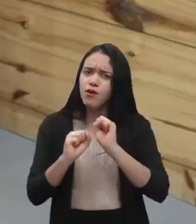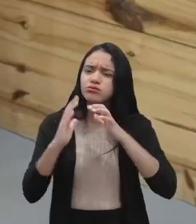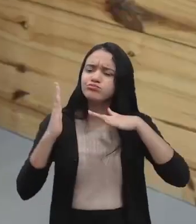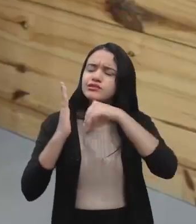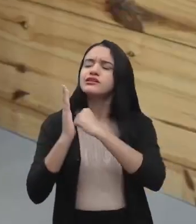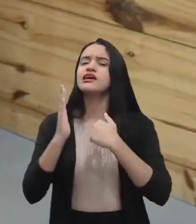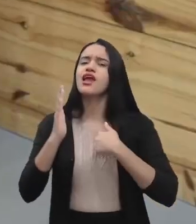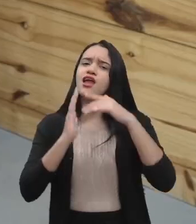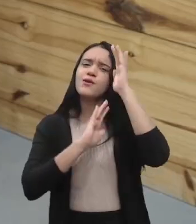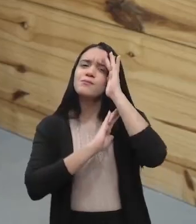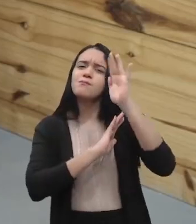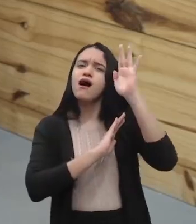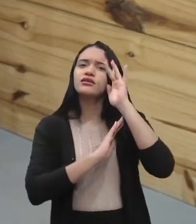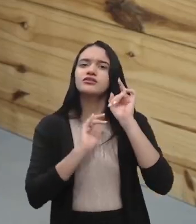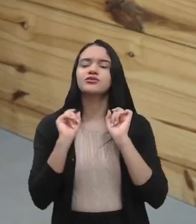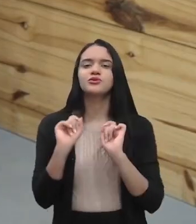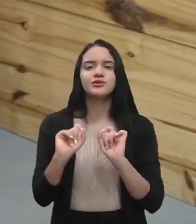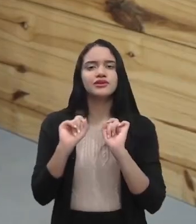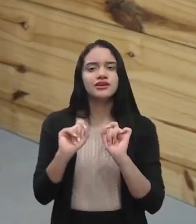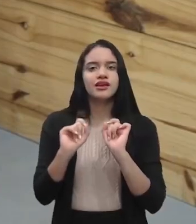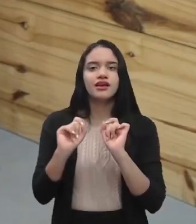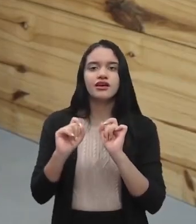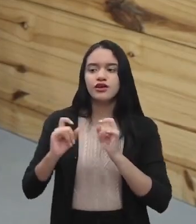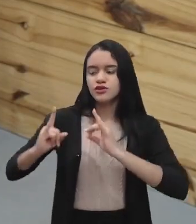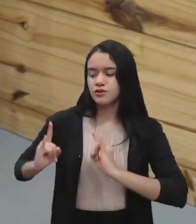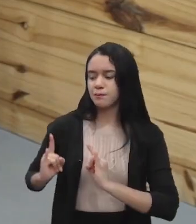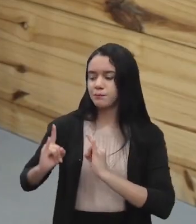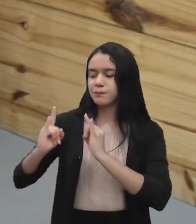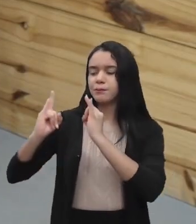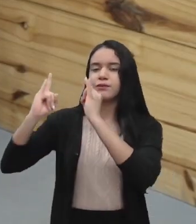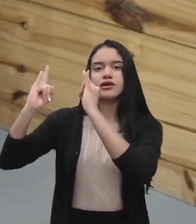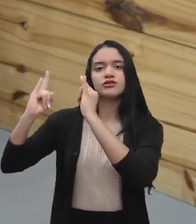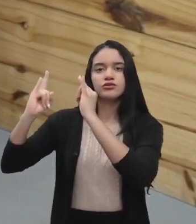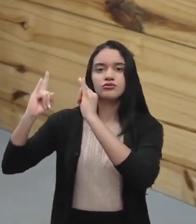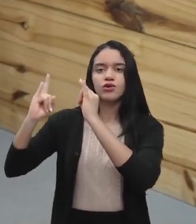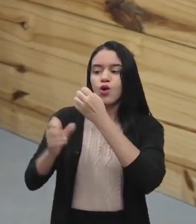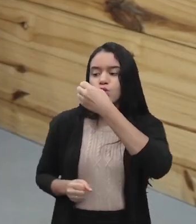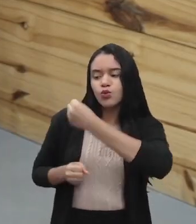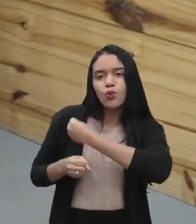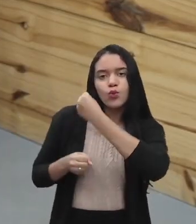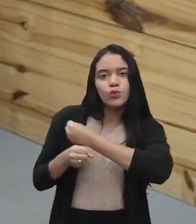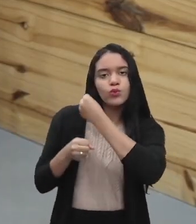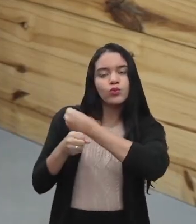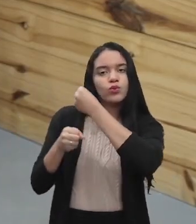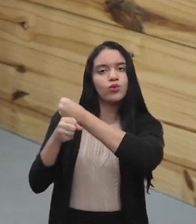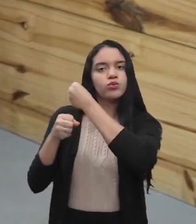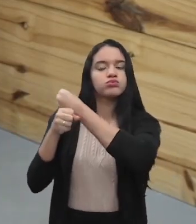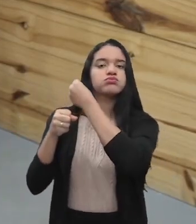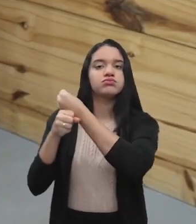Eu fico imaginando esses prédios onde são instaladas aquelas,